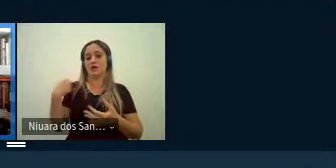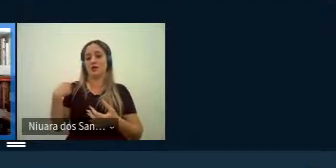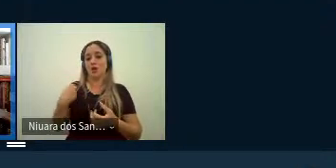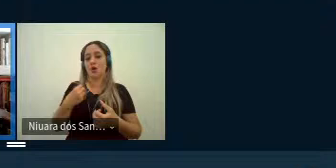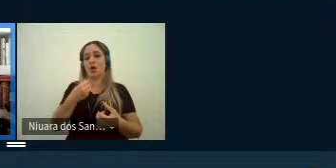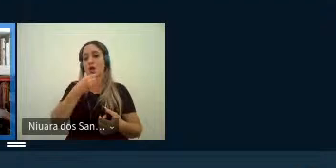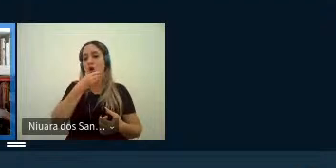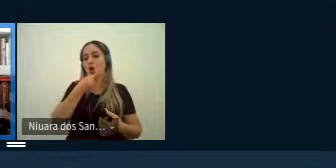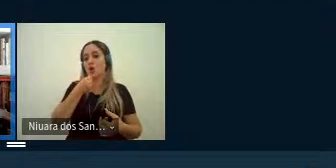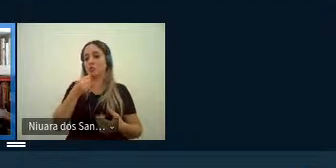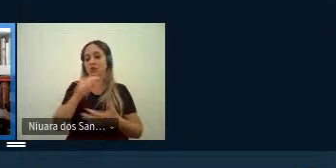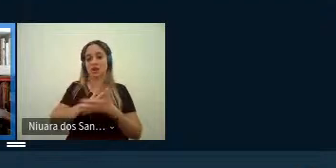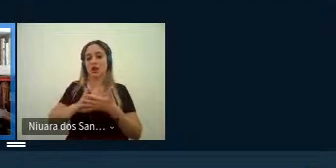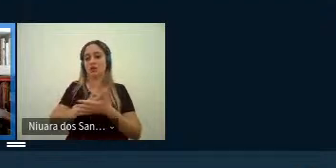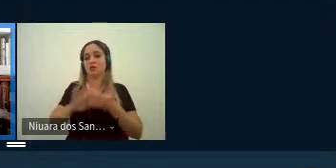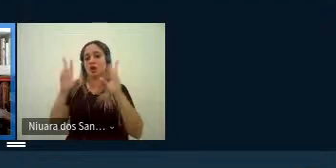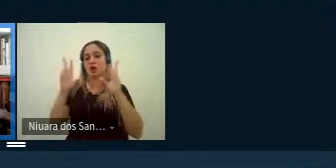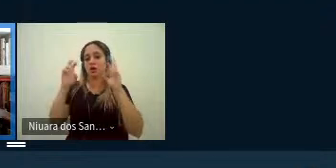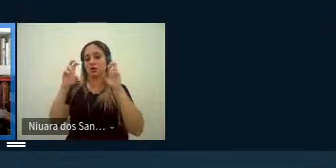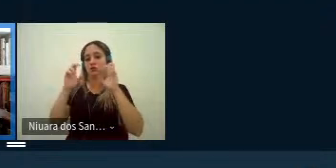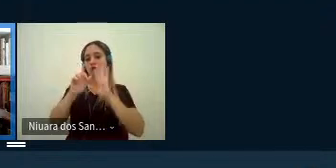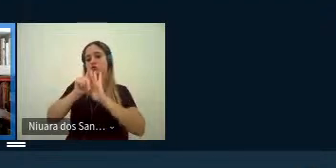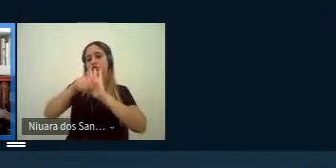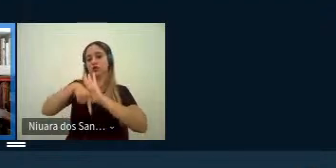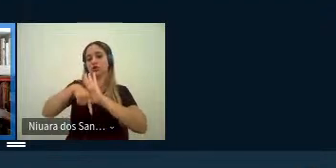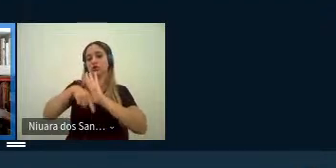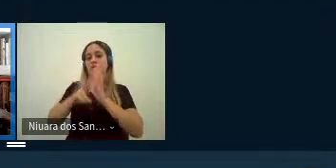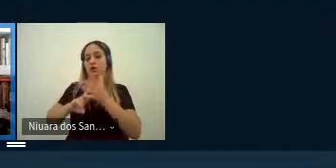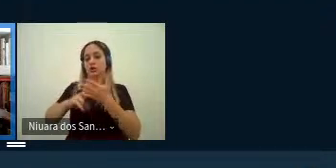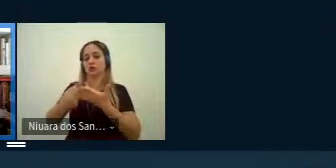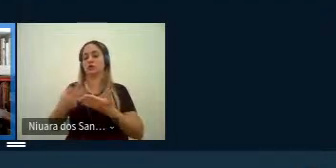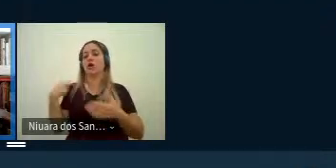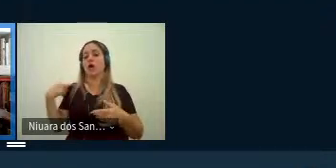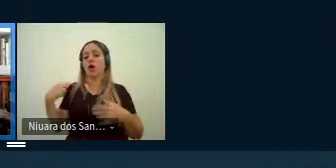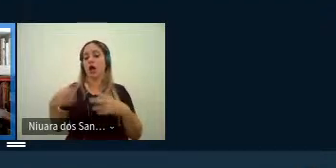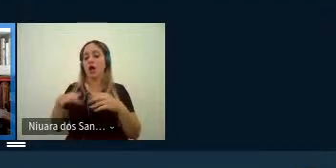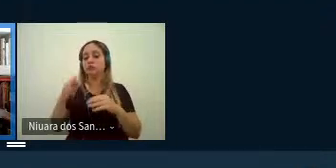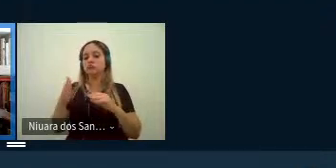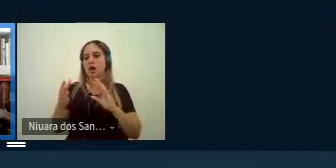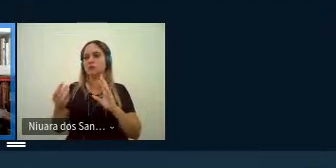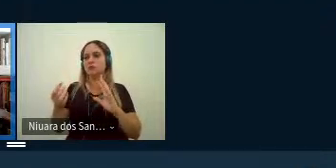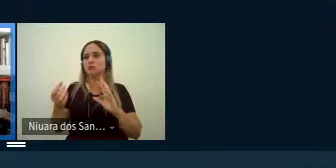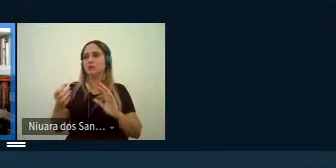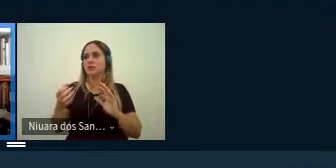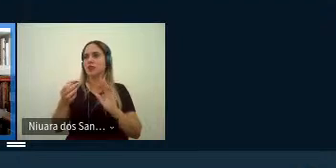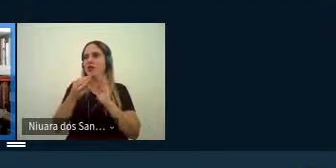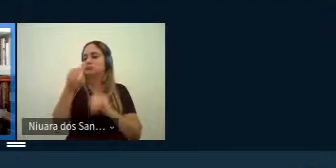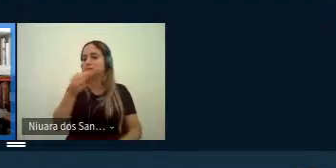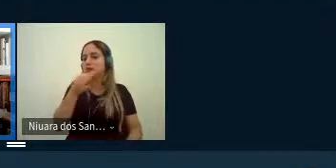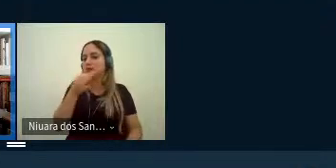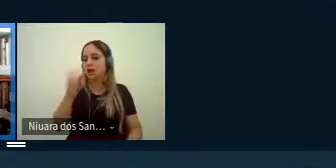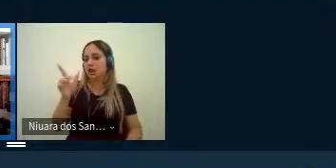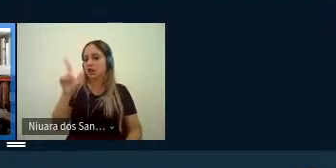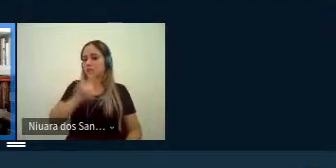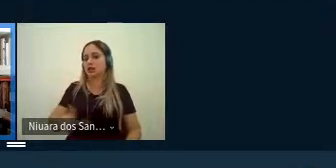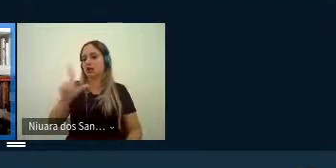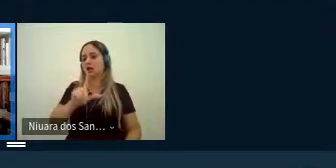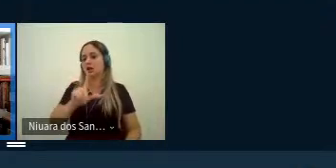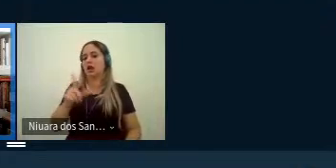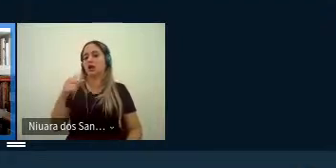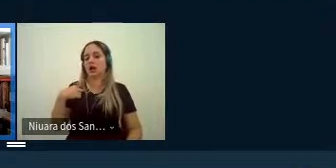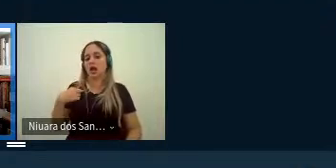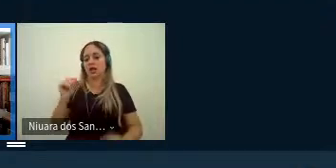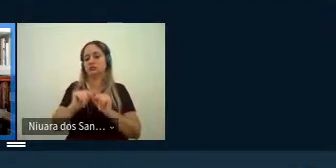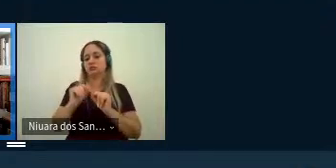homem nenhum questões de gênero e tradução a crítica literária né argelino francês ela faz referência a essa